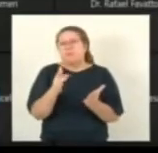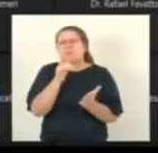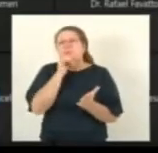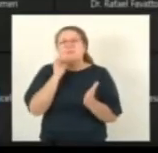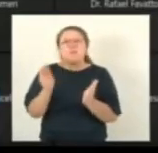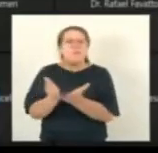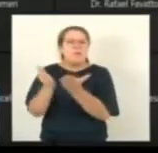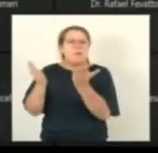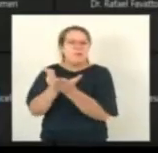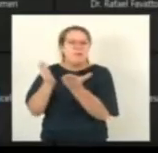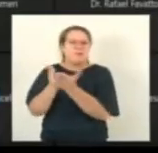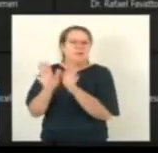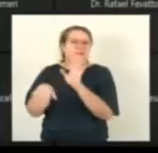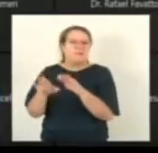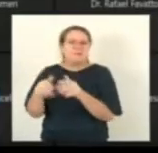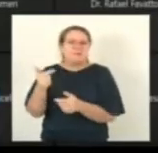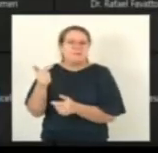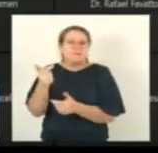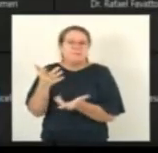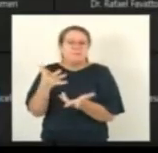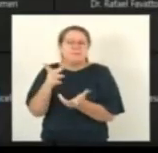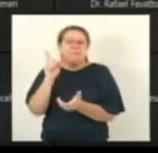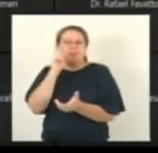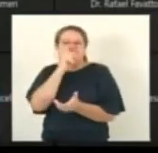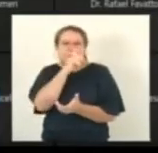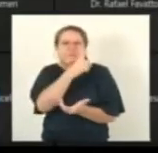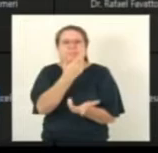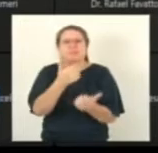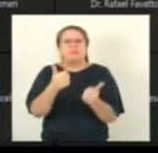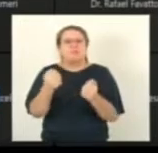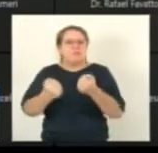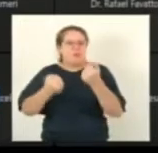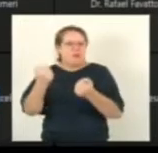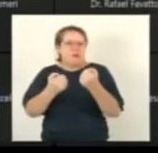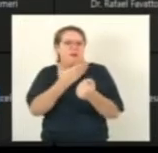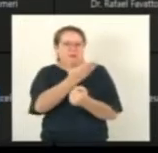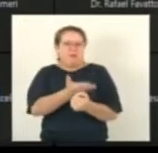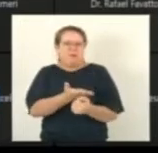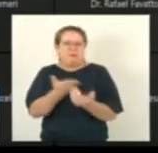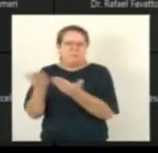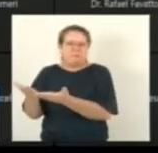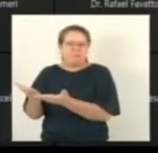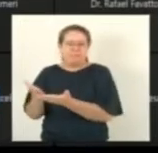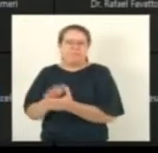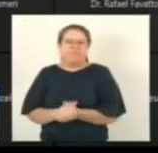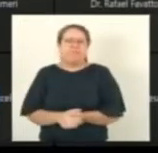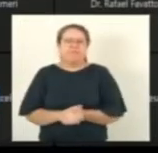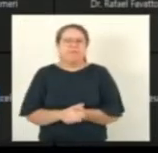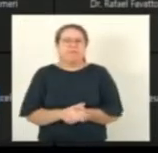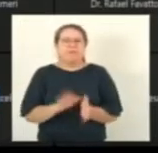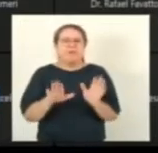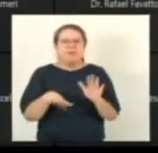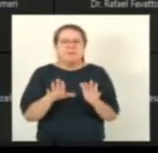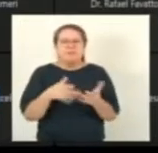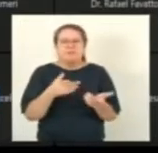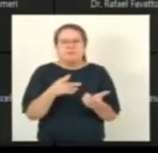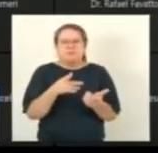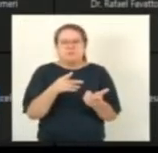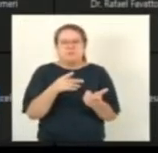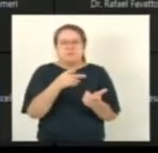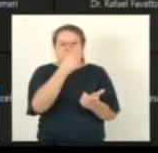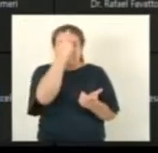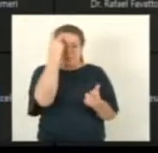serem atendidas é por isso que ao mesmo tempo que os motoristas de aplicativo cobram exatamente os locais que eles